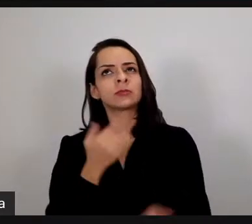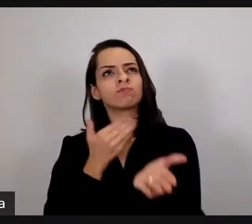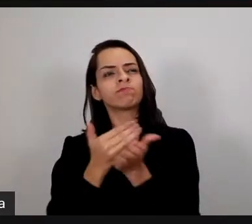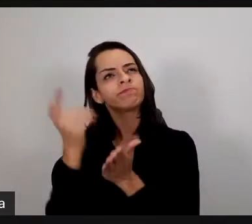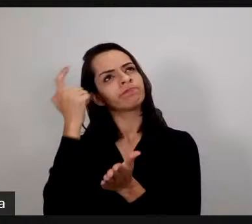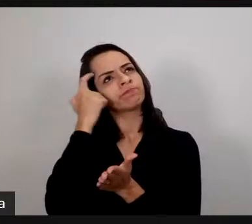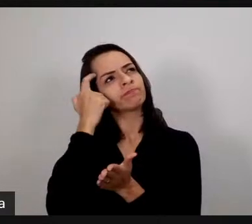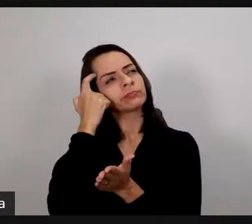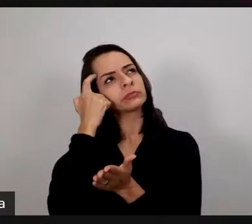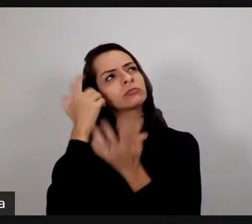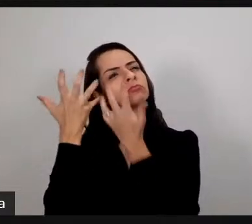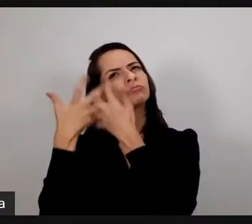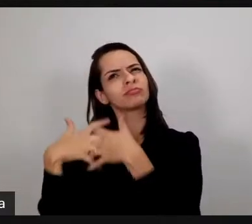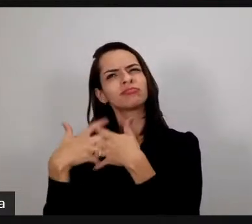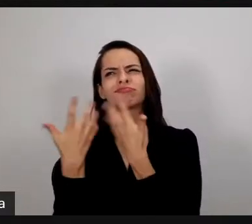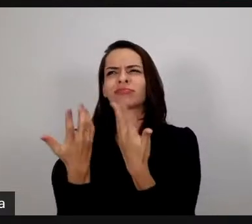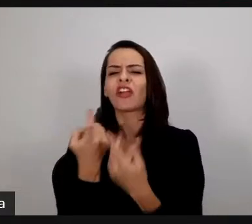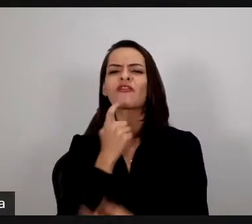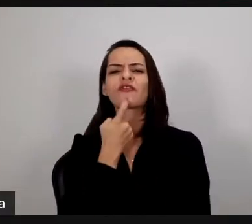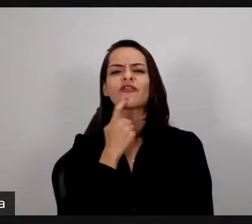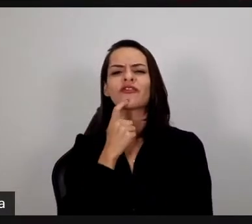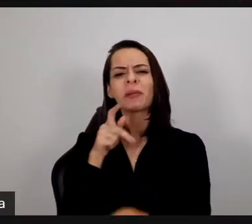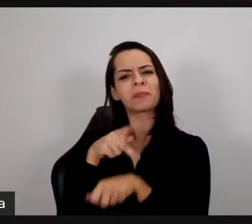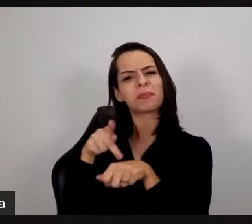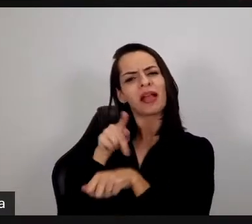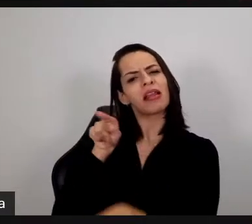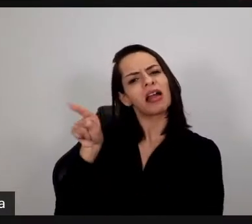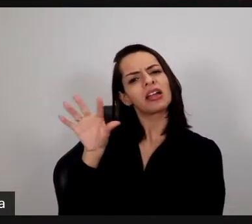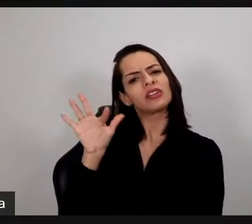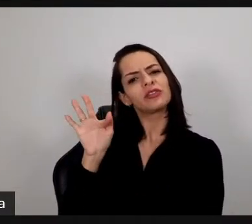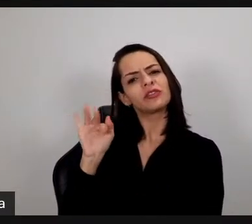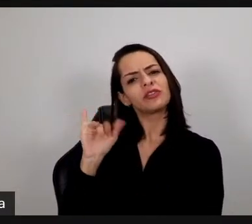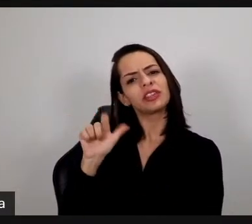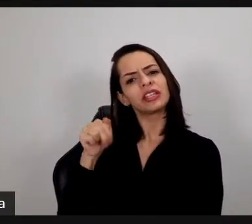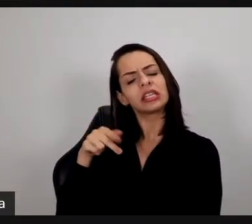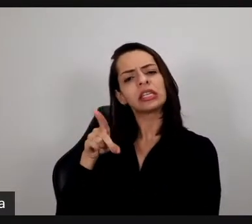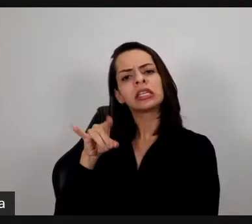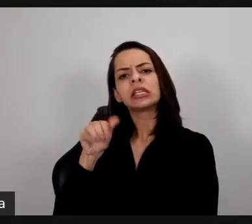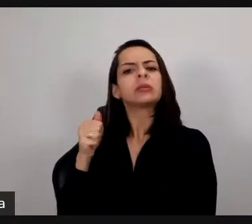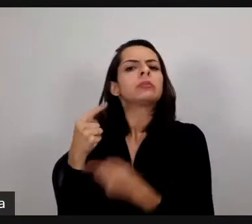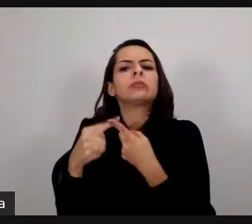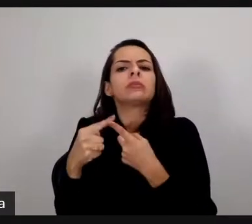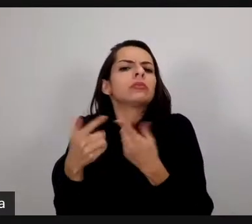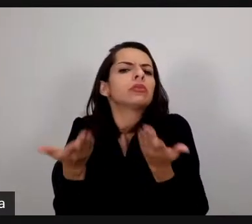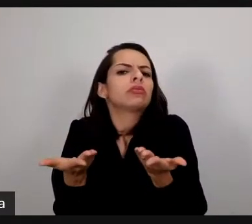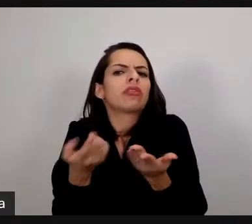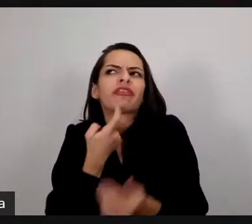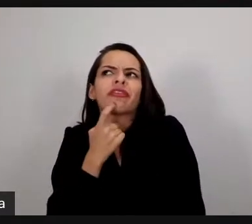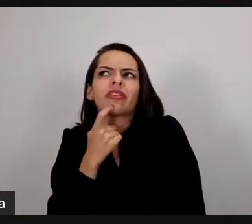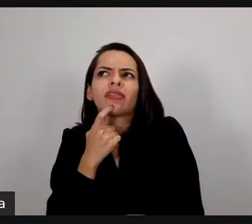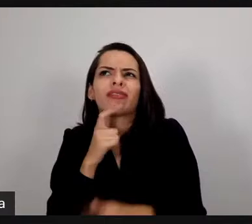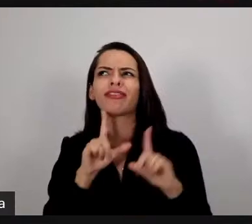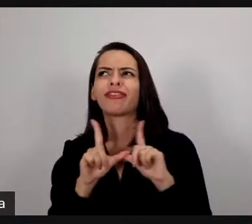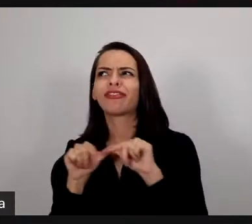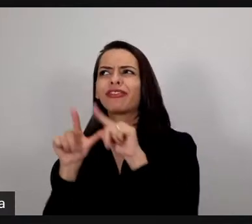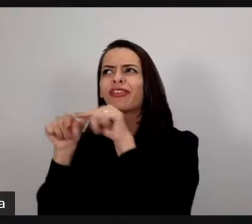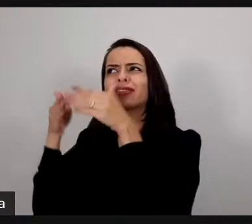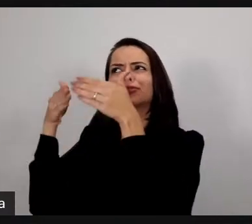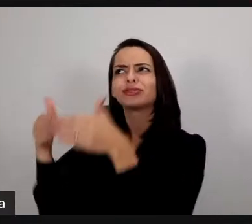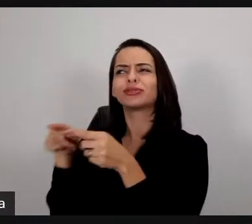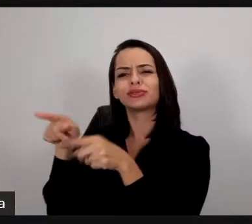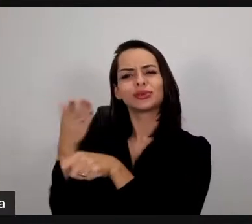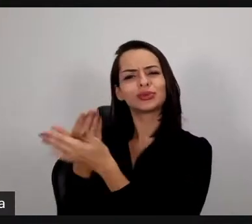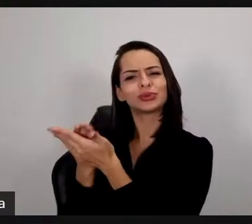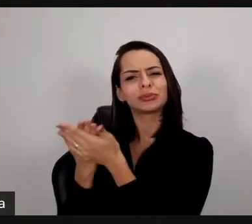Mas por que Finlândia? A Finlândia, ela tem se destacado nesses últimos anos como um país que investe em